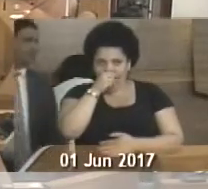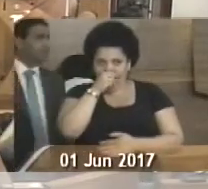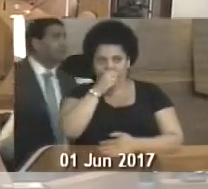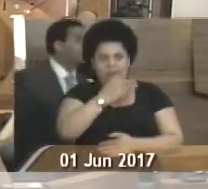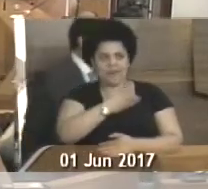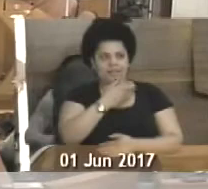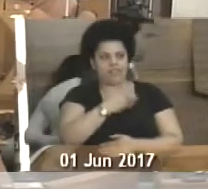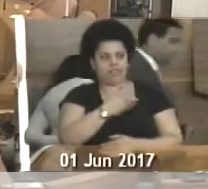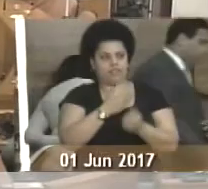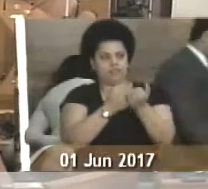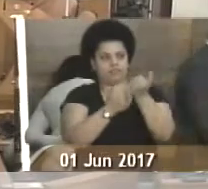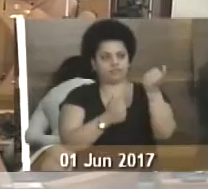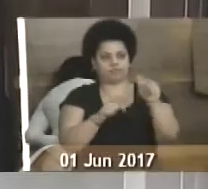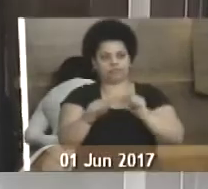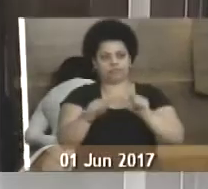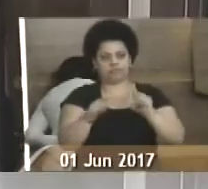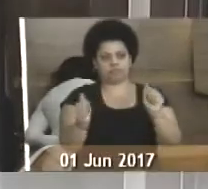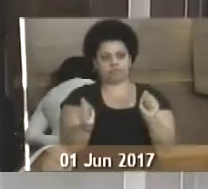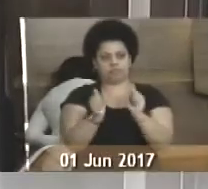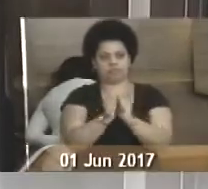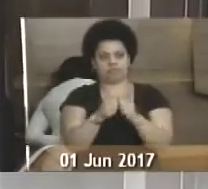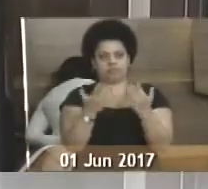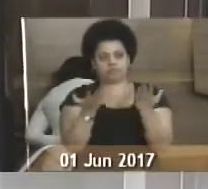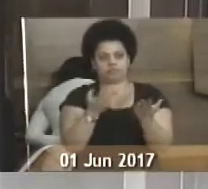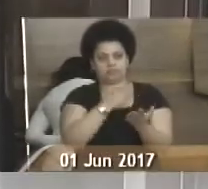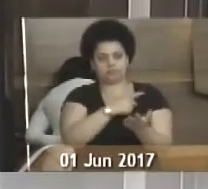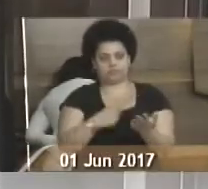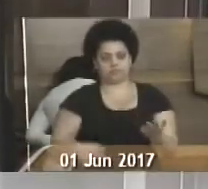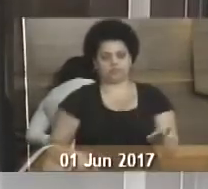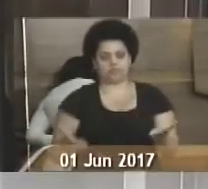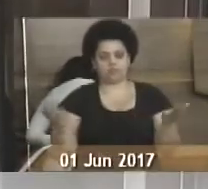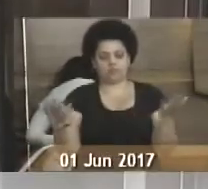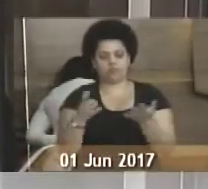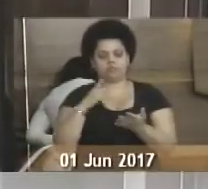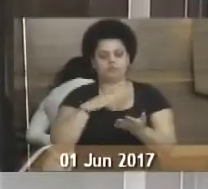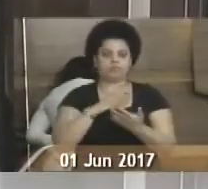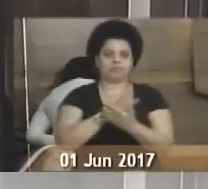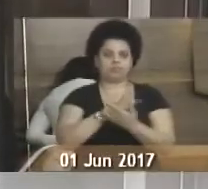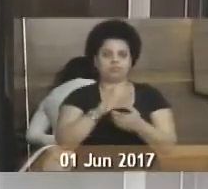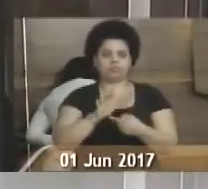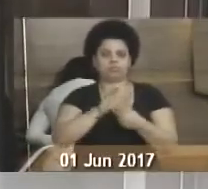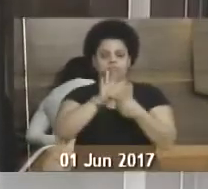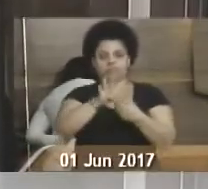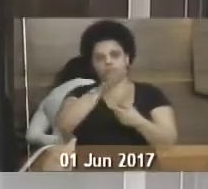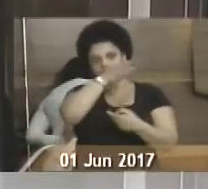Lourdes, que está aí também. Sr. Presidente, meu gabinete sobe com algumas indicações aqui.